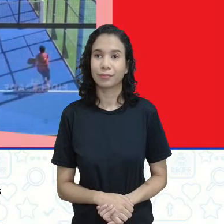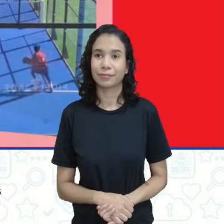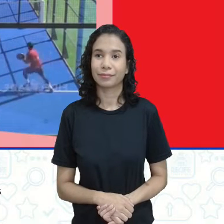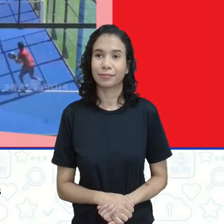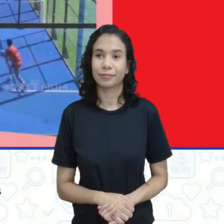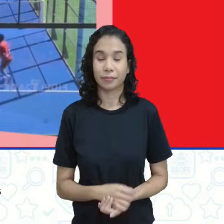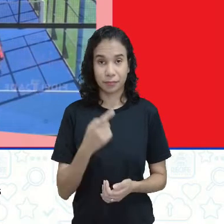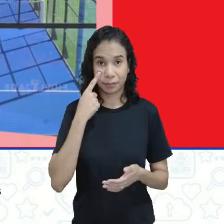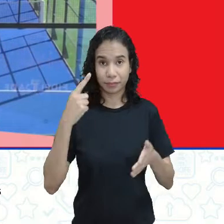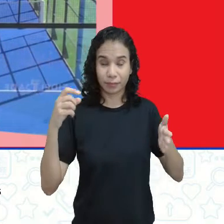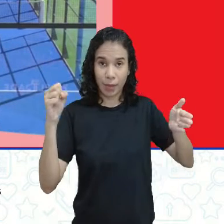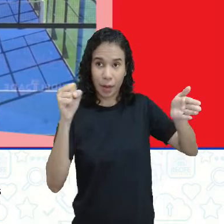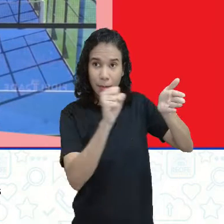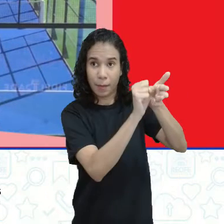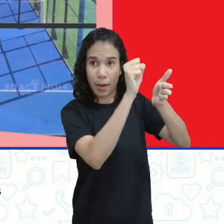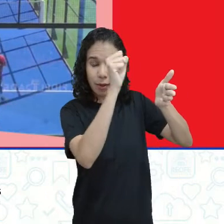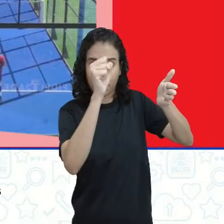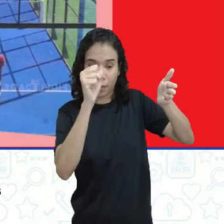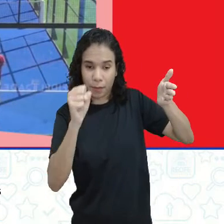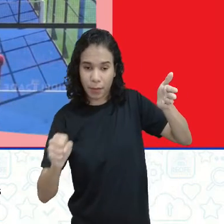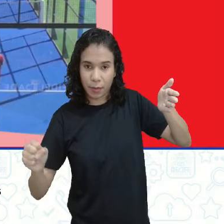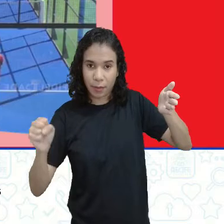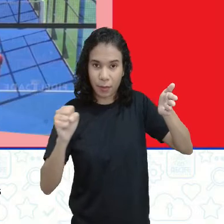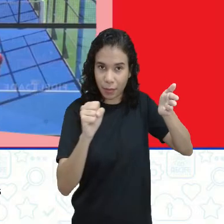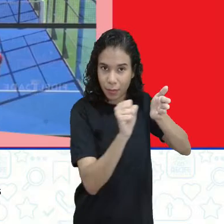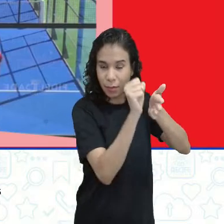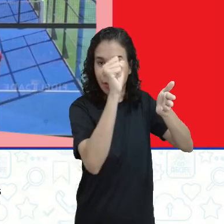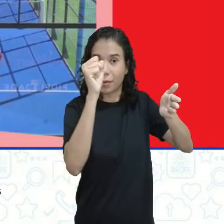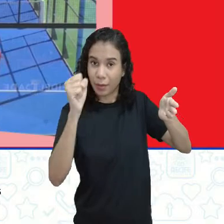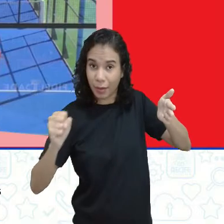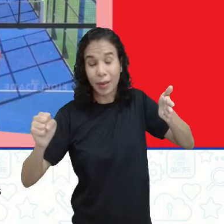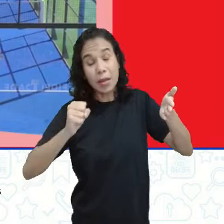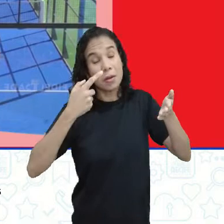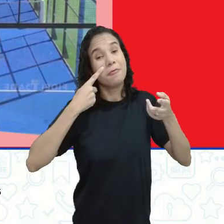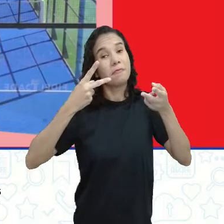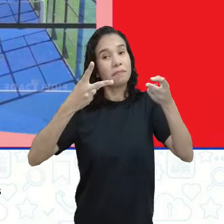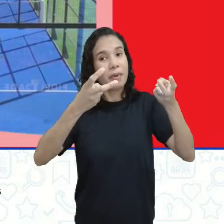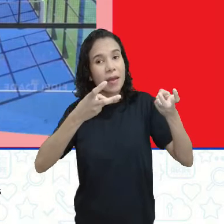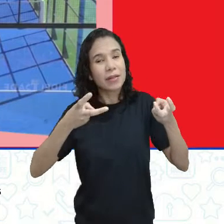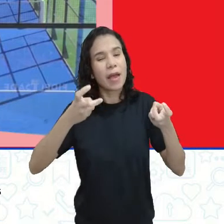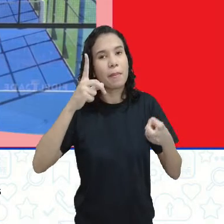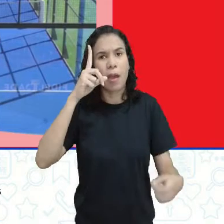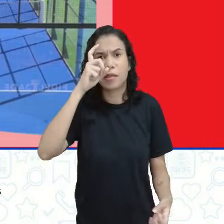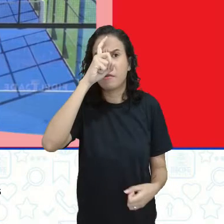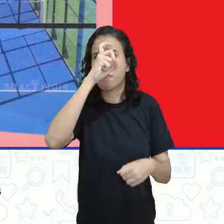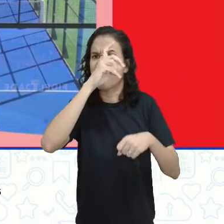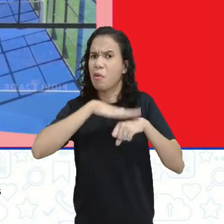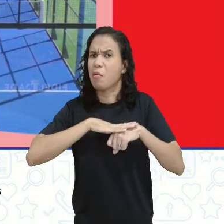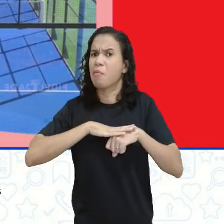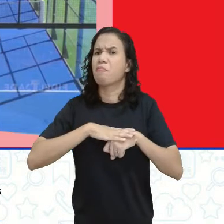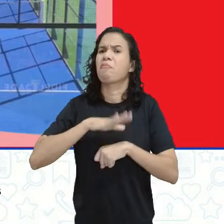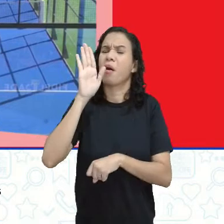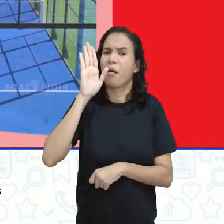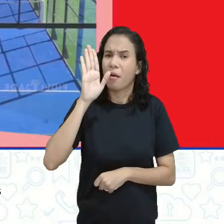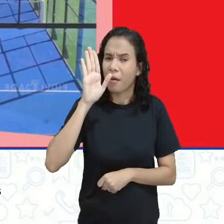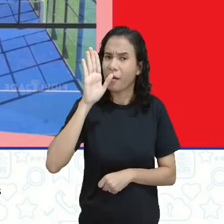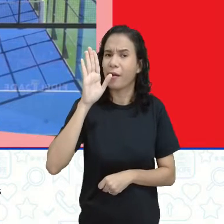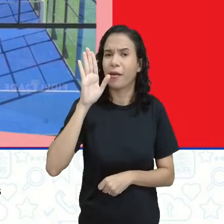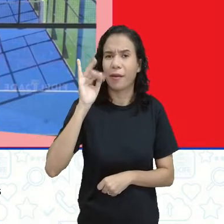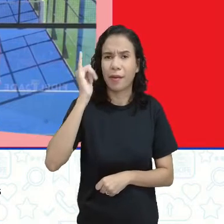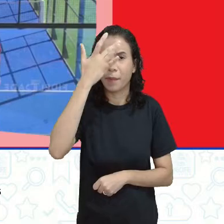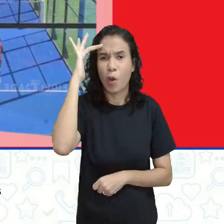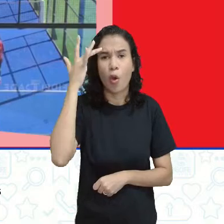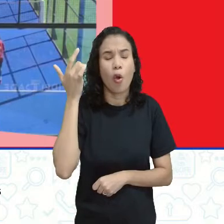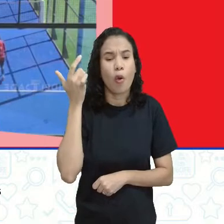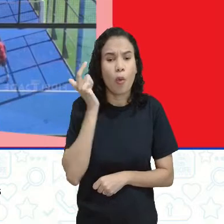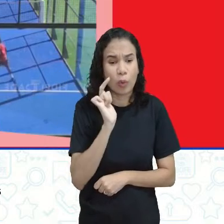Aí, ó, na parede e ele recupera. Então, vejam que, querendo ou não, dificulta um pouco mais, né? Você